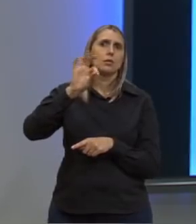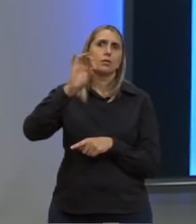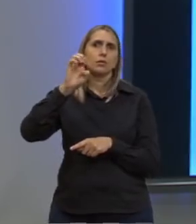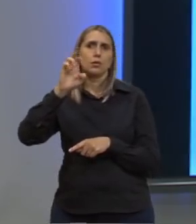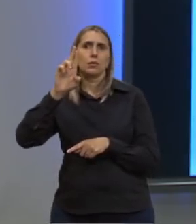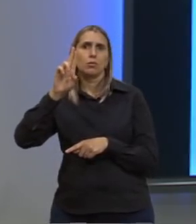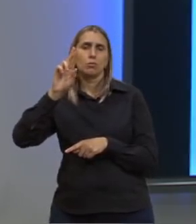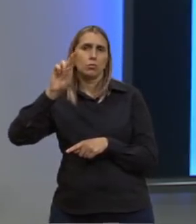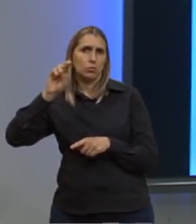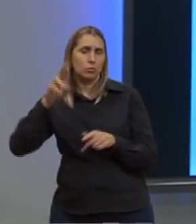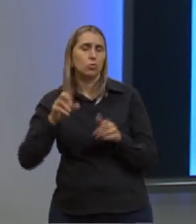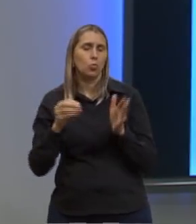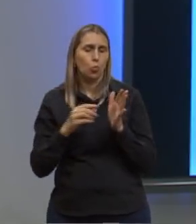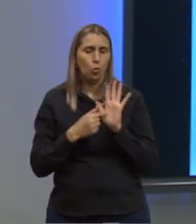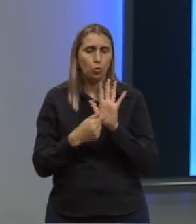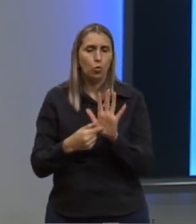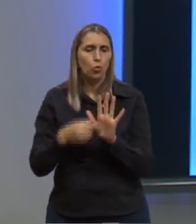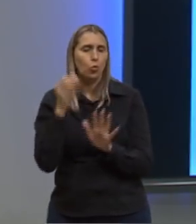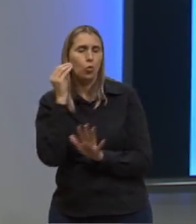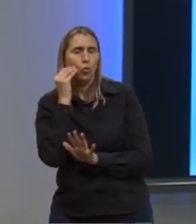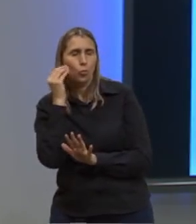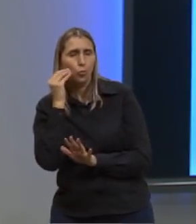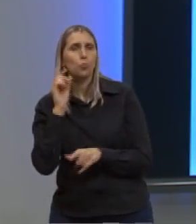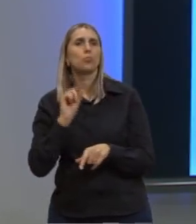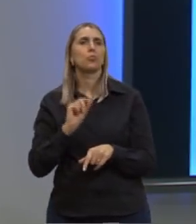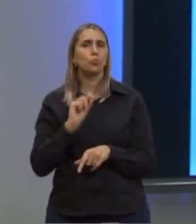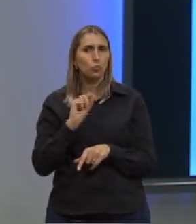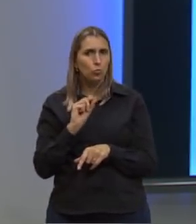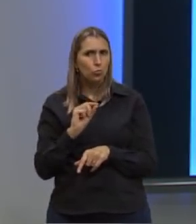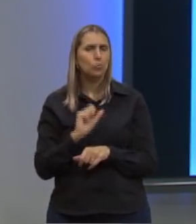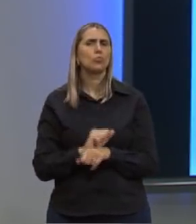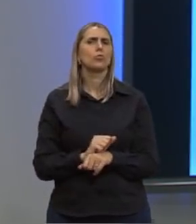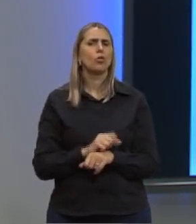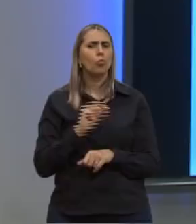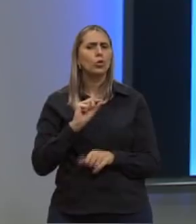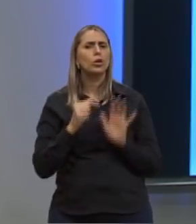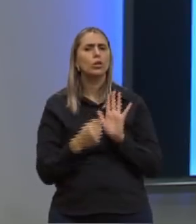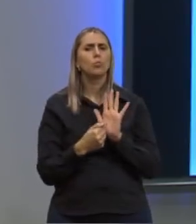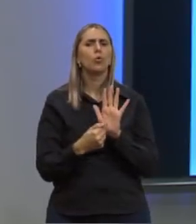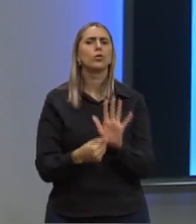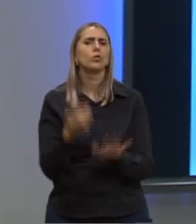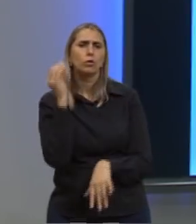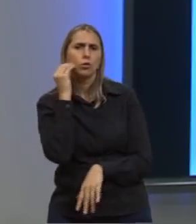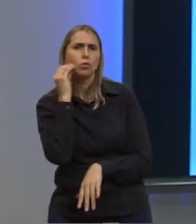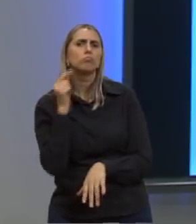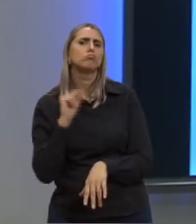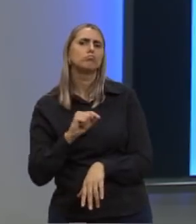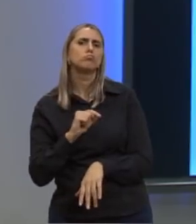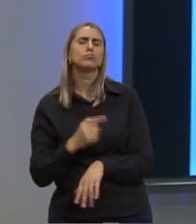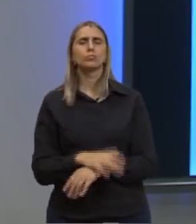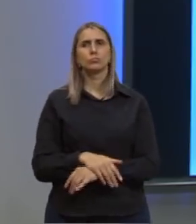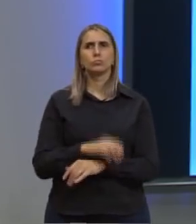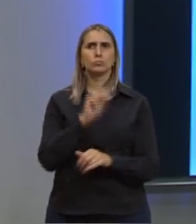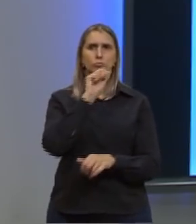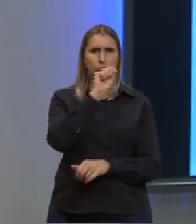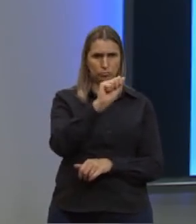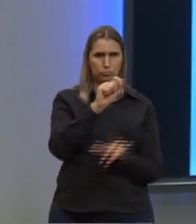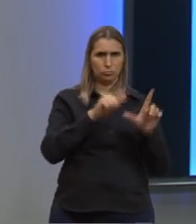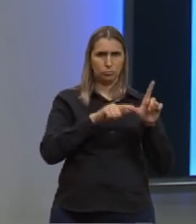experimentalmente que... Então, quer saber o que eles demonstraram com os experimentos deles. A.